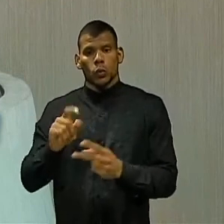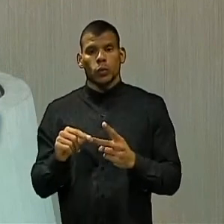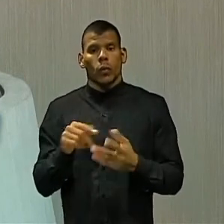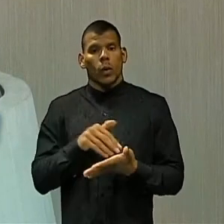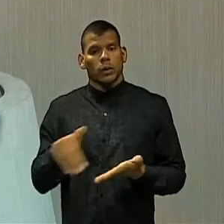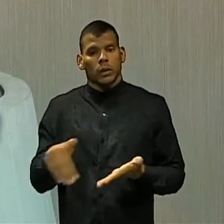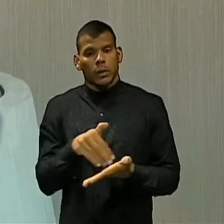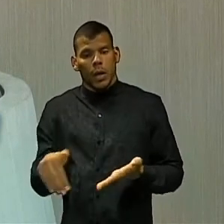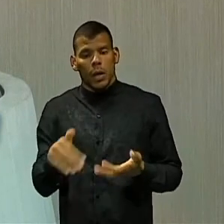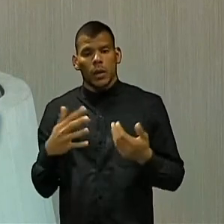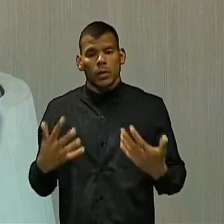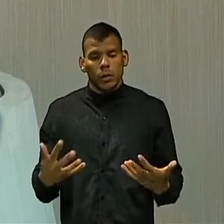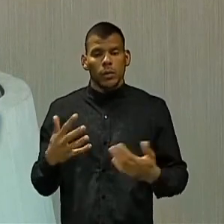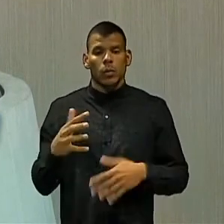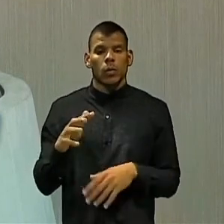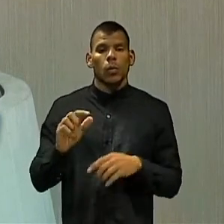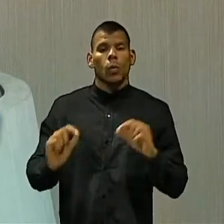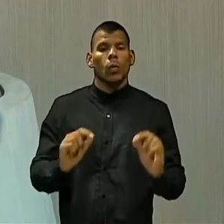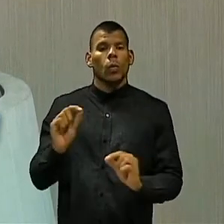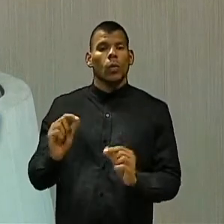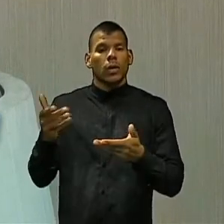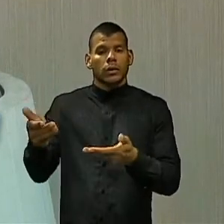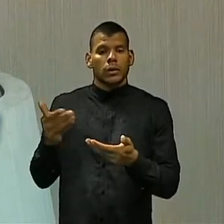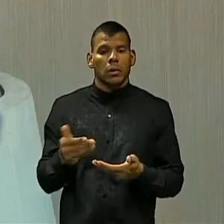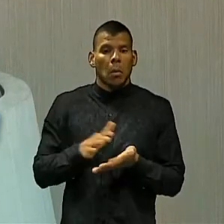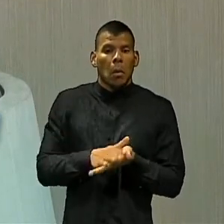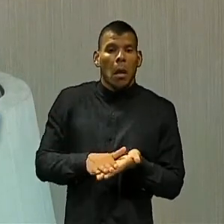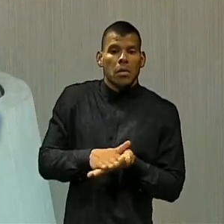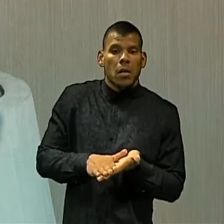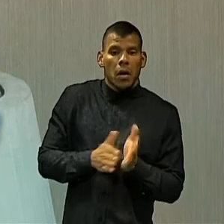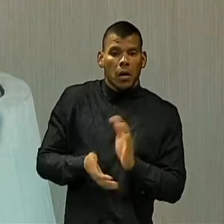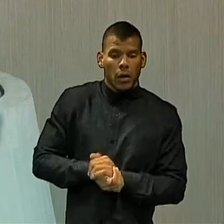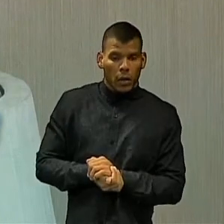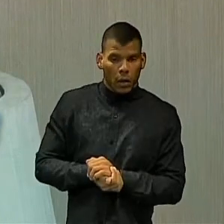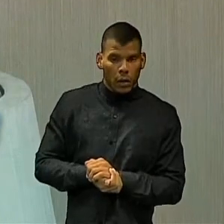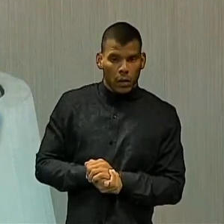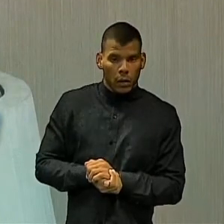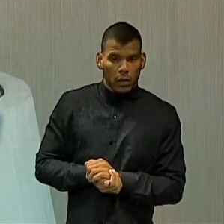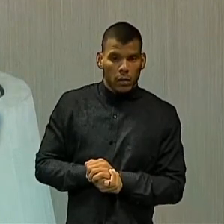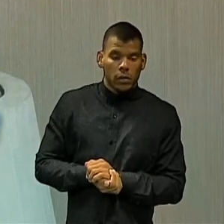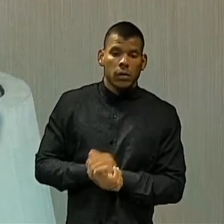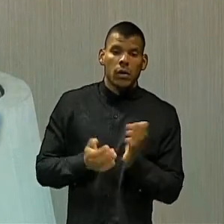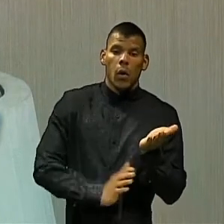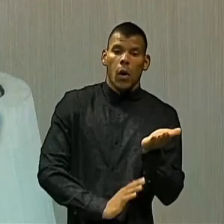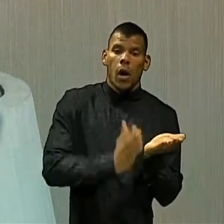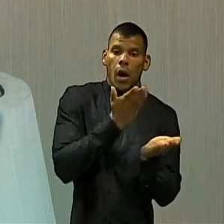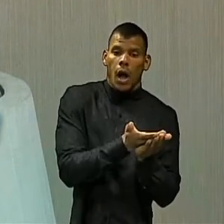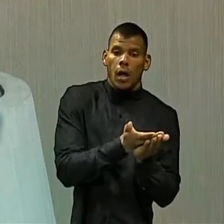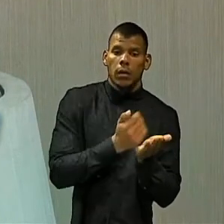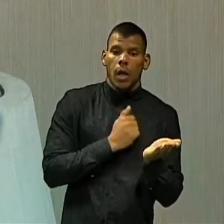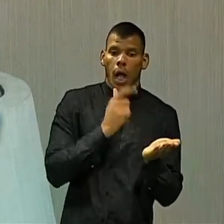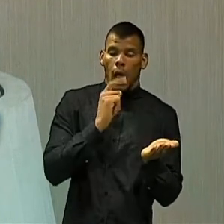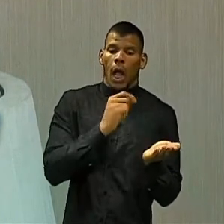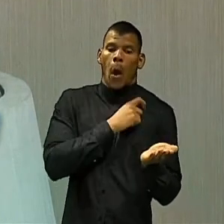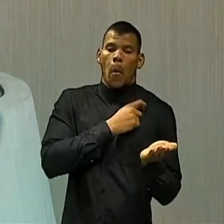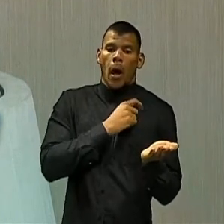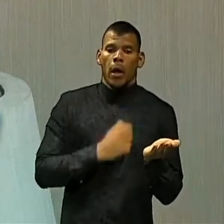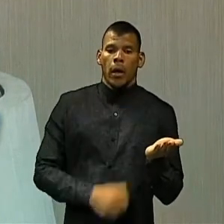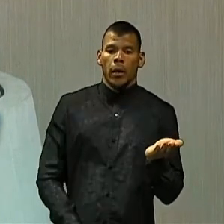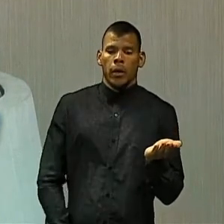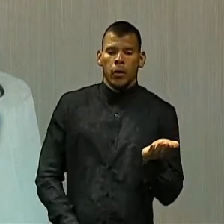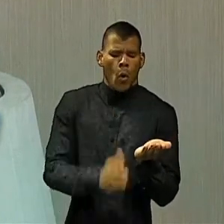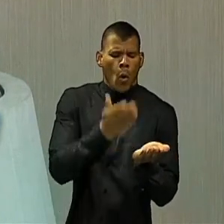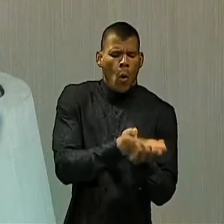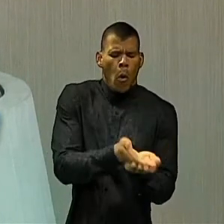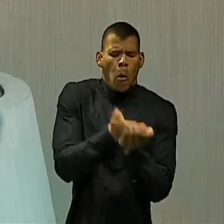secretariado que sequer são recebidos. Olha, eu fiz requerimento para ser recebido pelo governador do Estado. Ora,